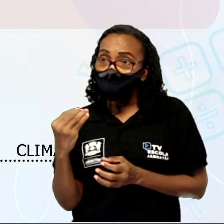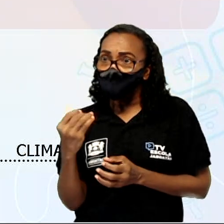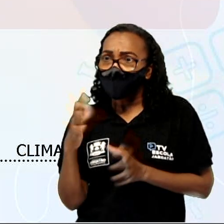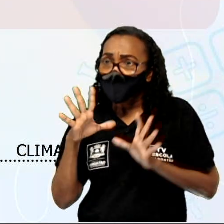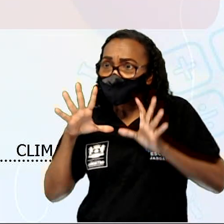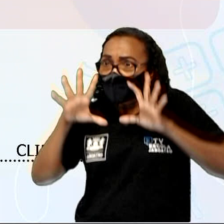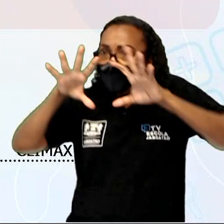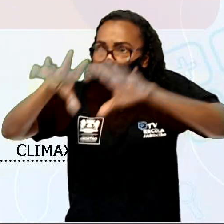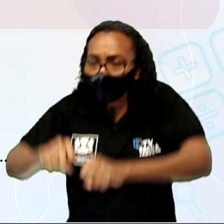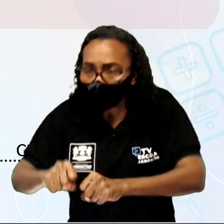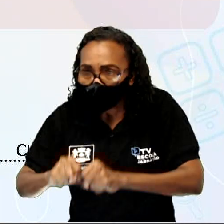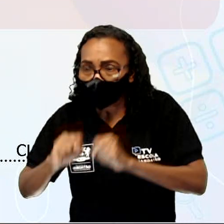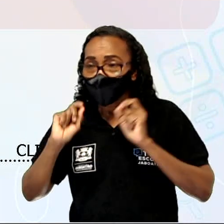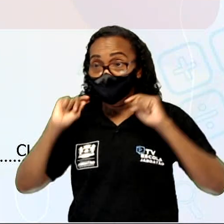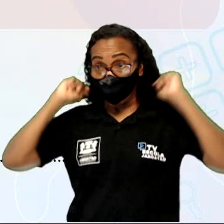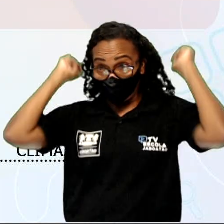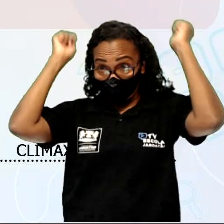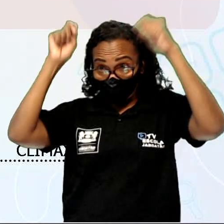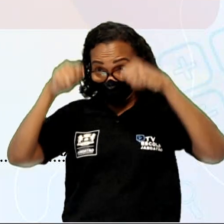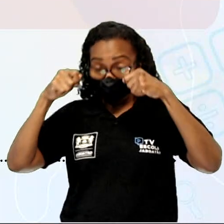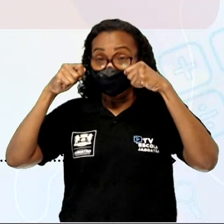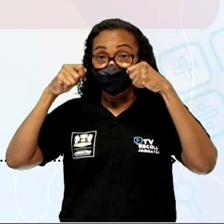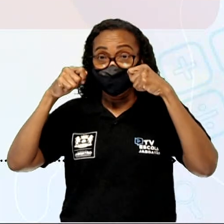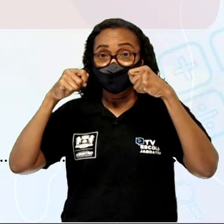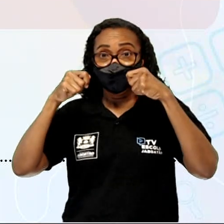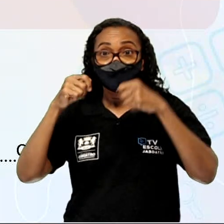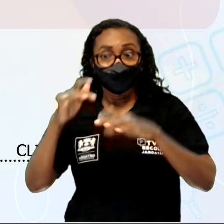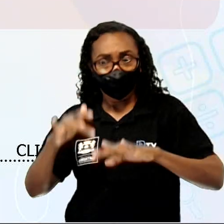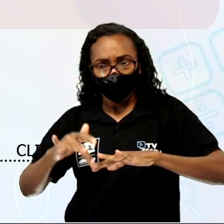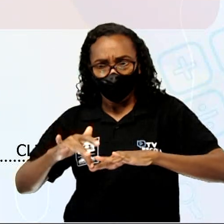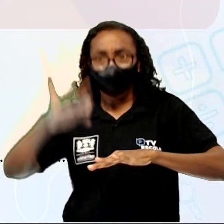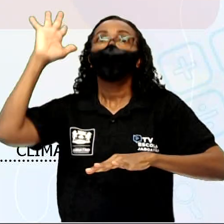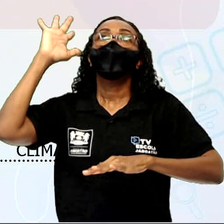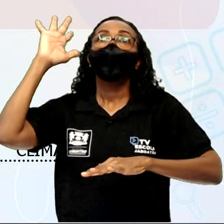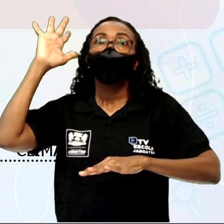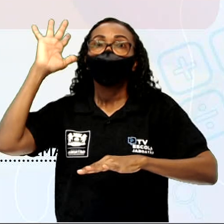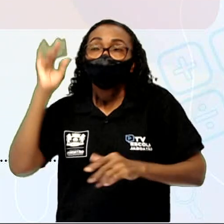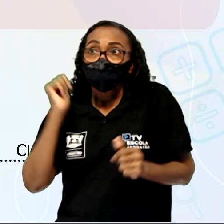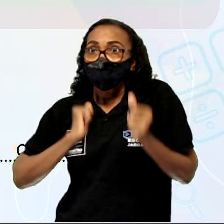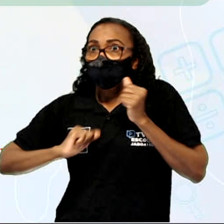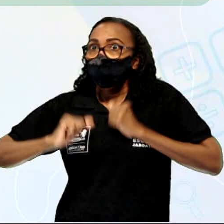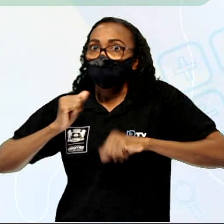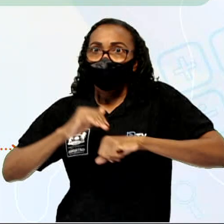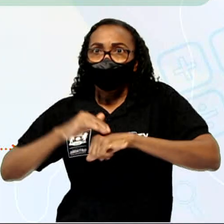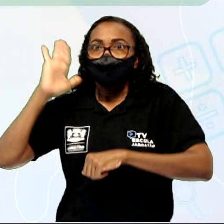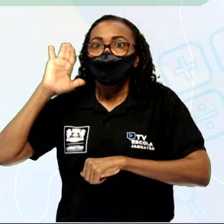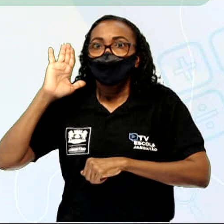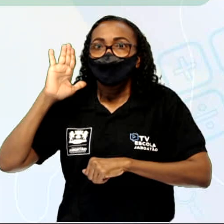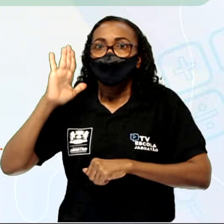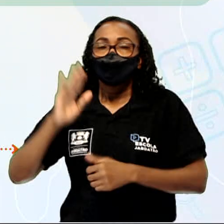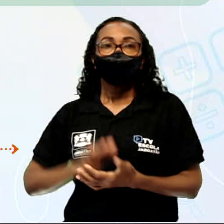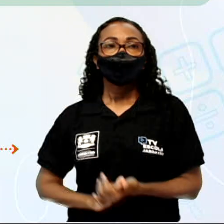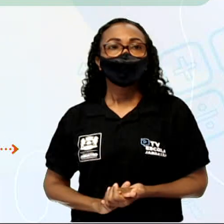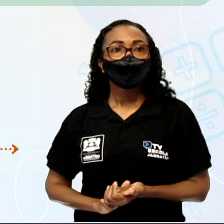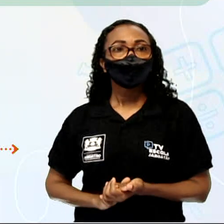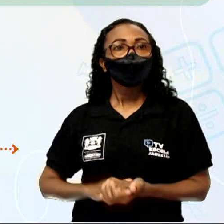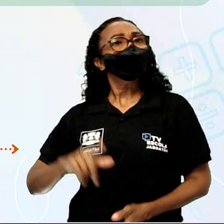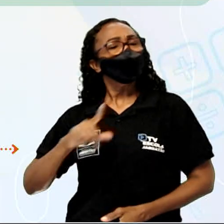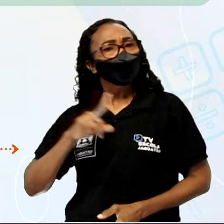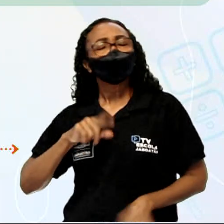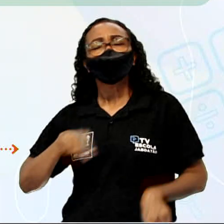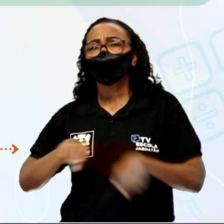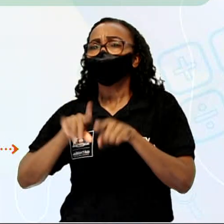Chapeuzinho. Esse momento aí de clímax, de maior tensão. E nós temos o